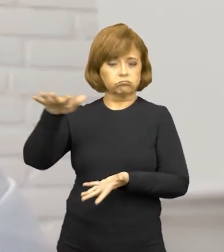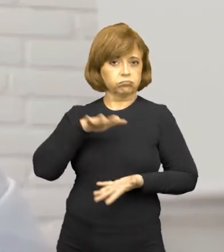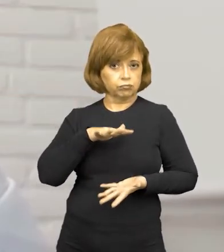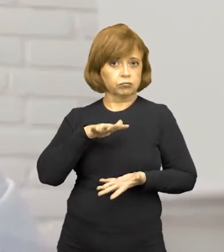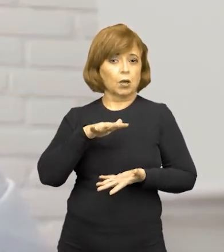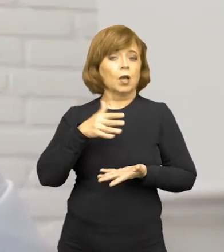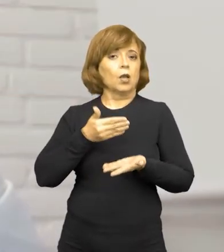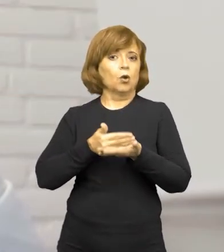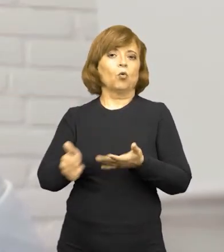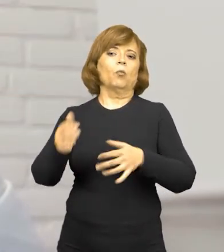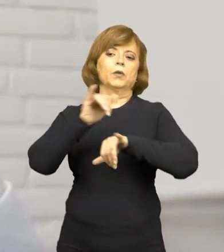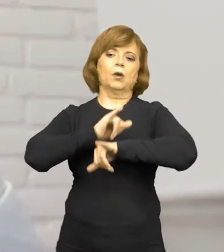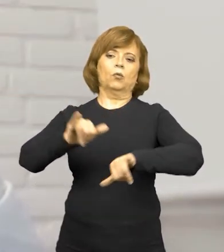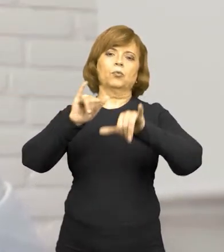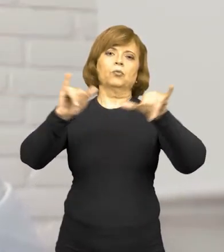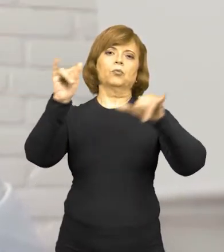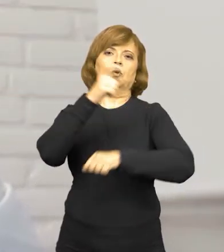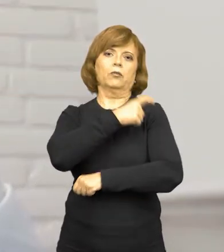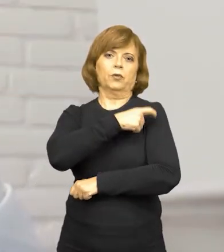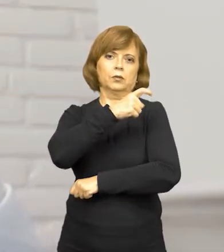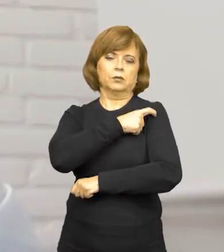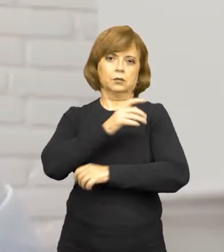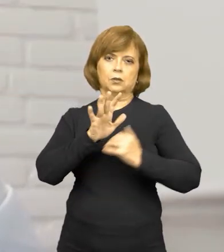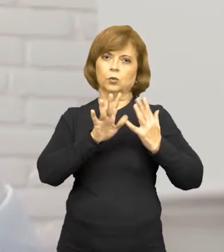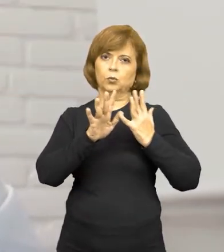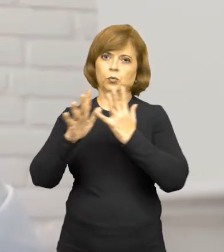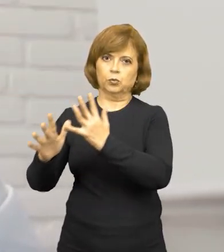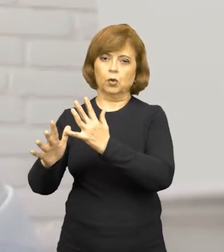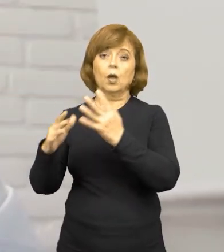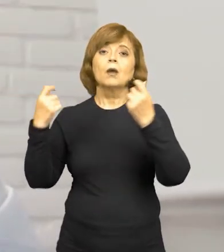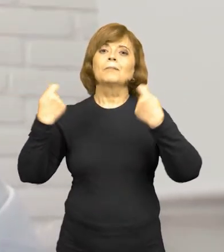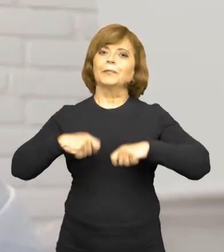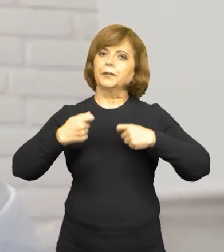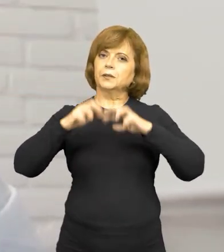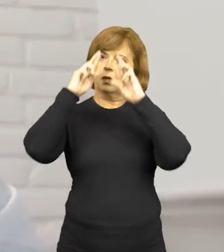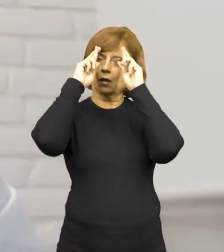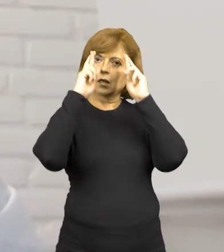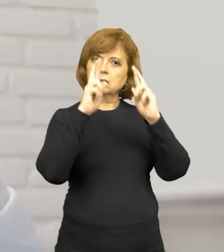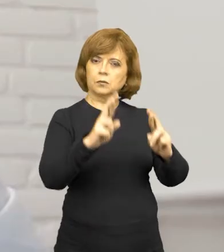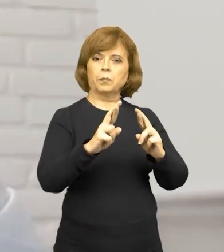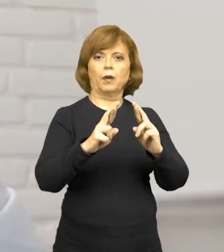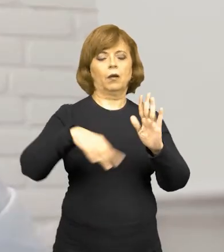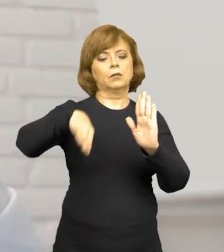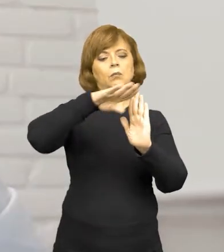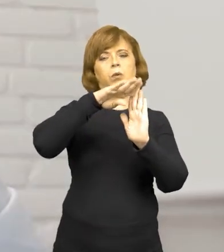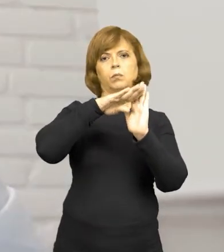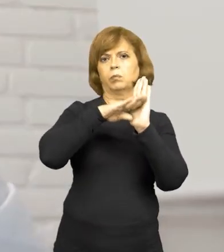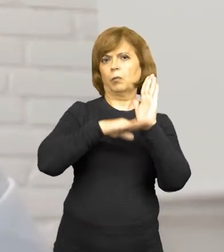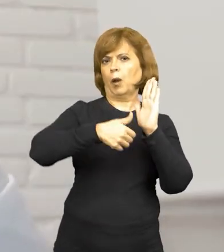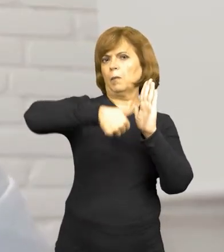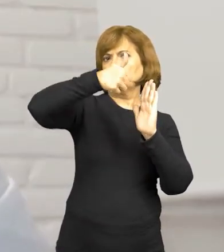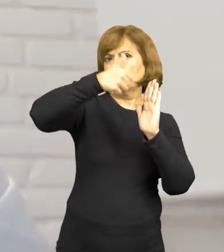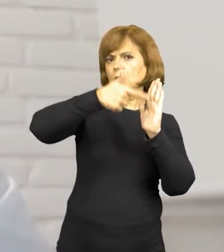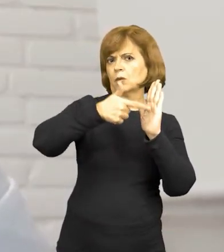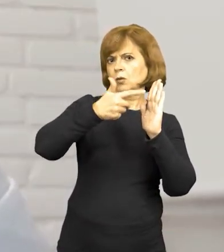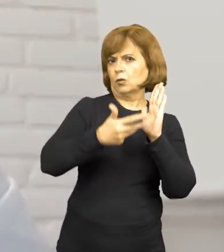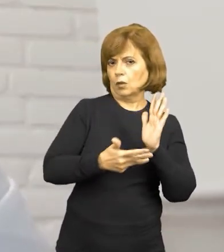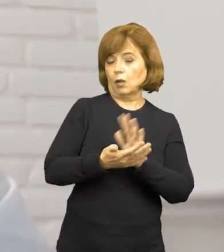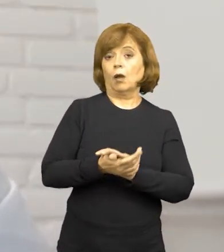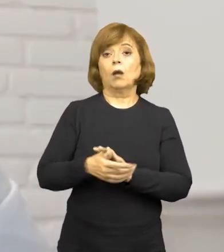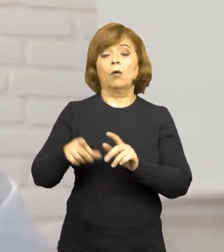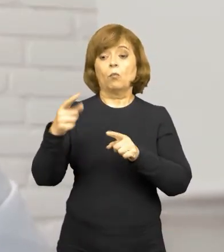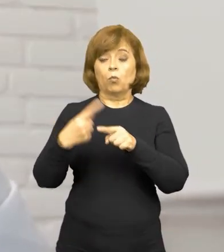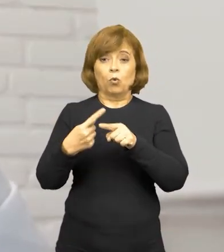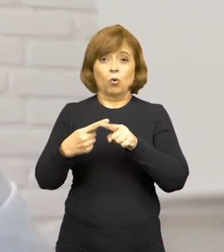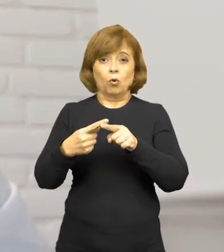preocupação inicial nesse momento é, com respeito às prioridades, essas prioridades que foram definidas em nível nacional, na medida em que a